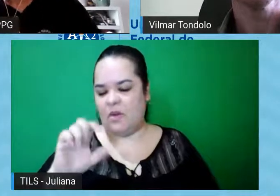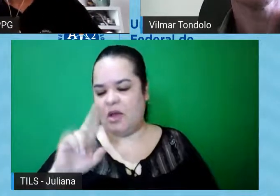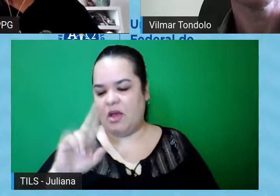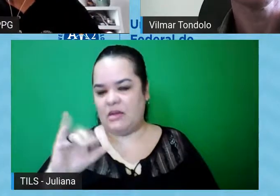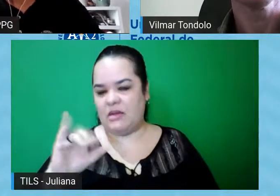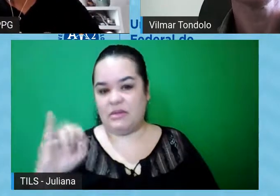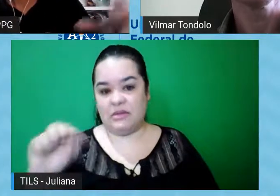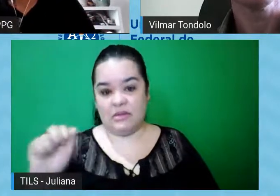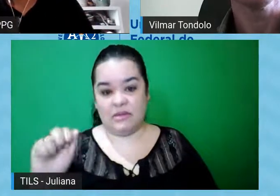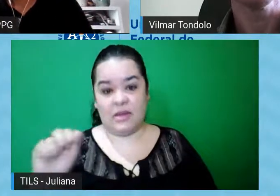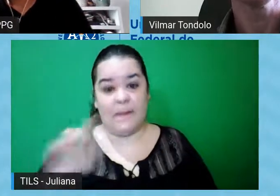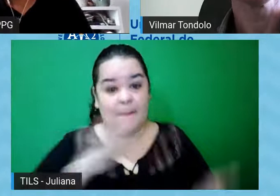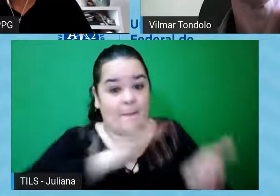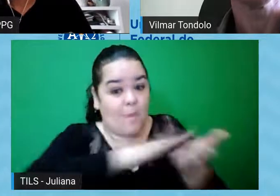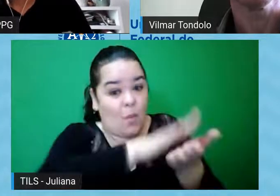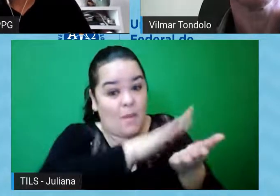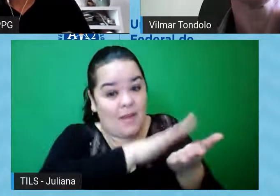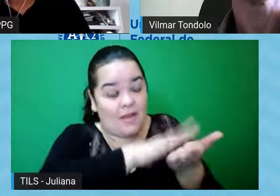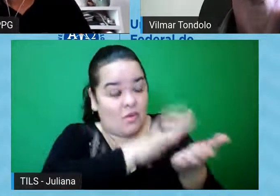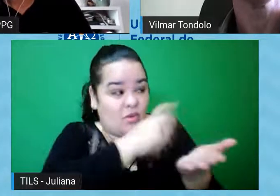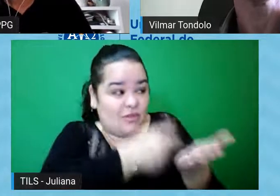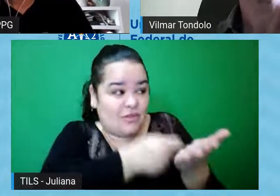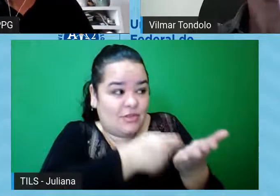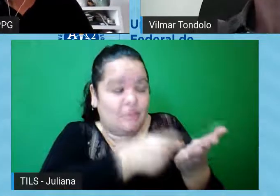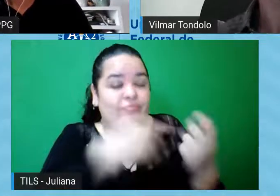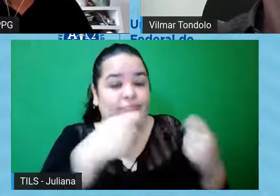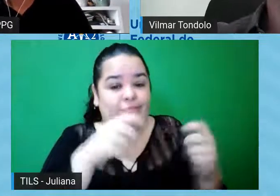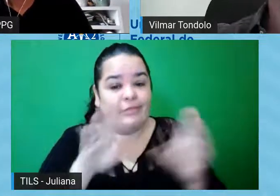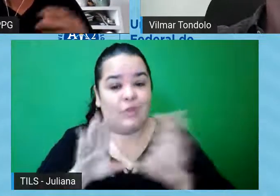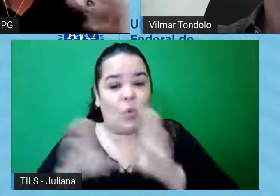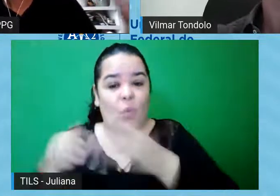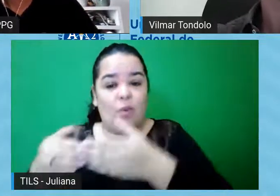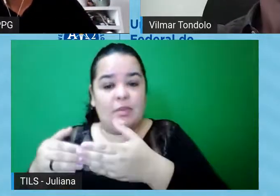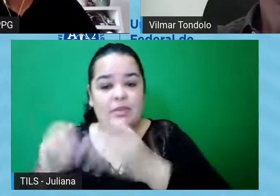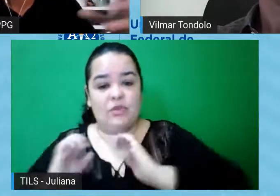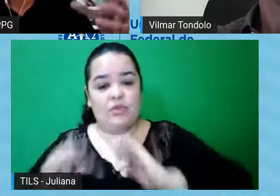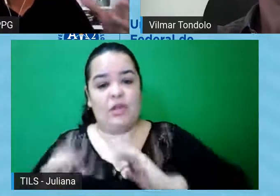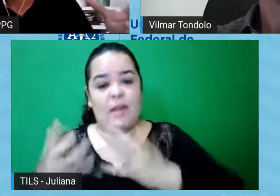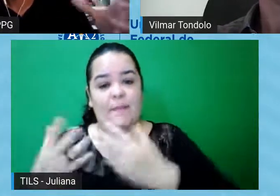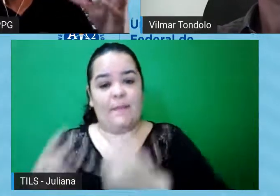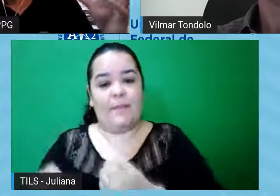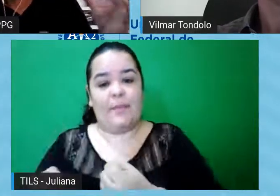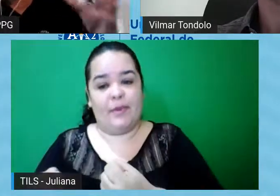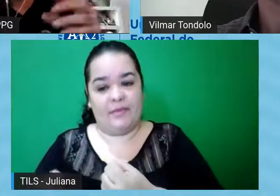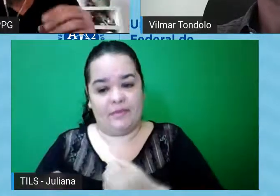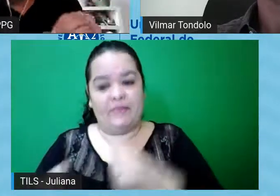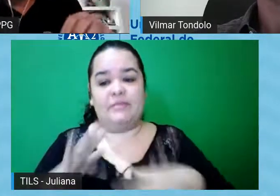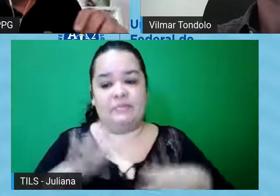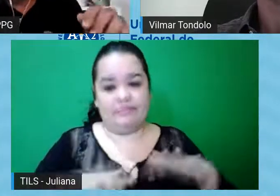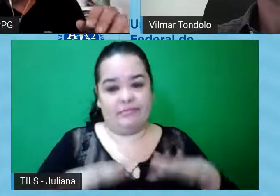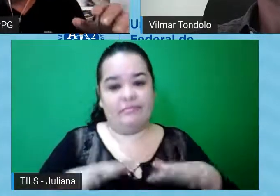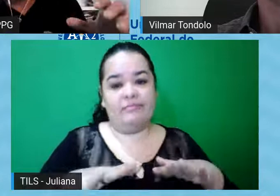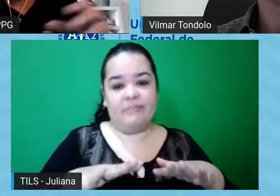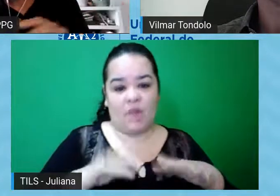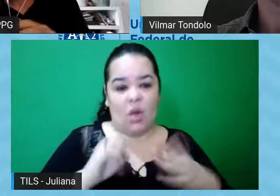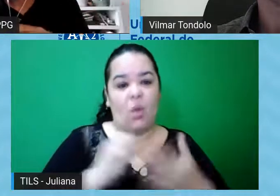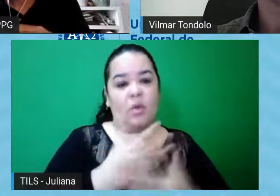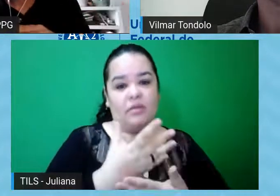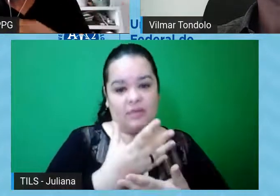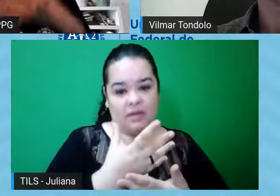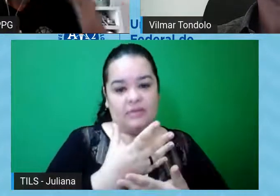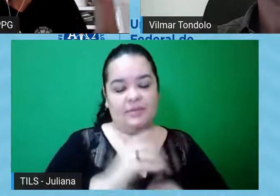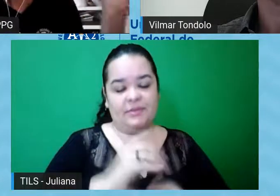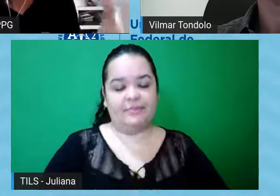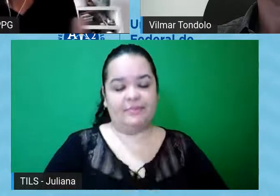quando as publicações exigem também é uma obrigação, às vezes o pesquisador vai muito mais pela publicação do que pela, então, é um